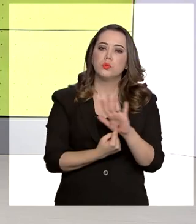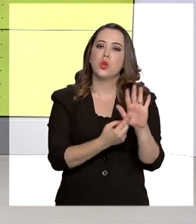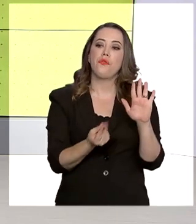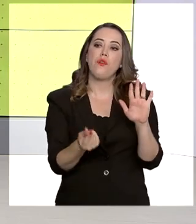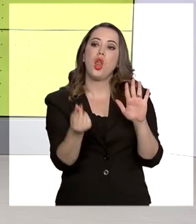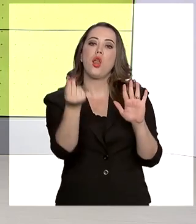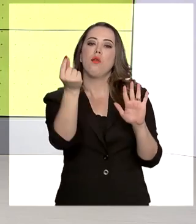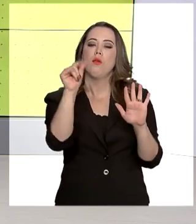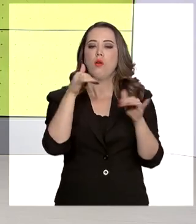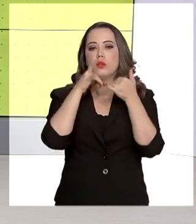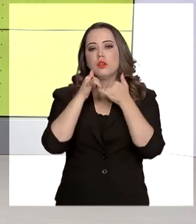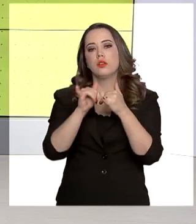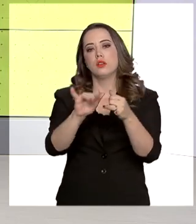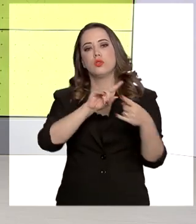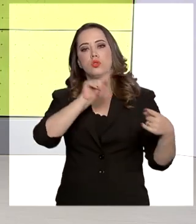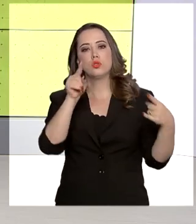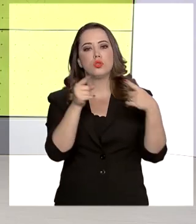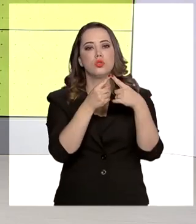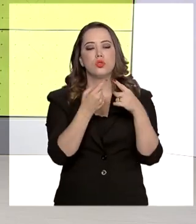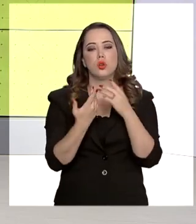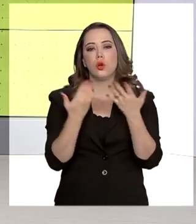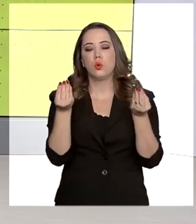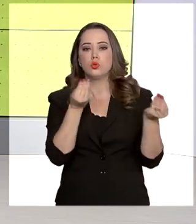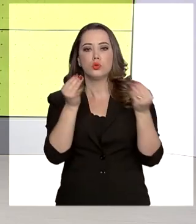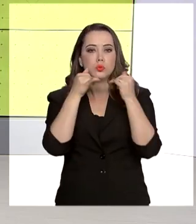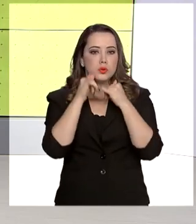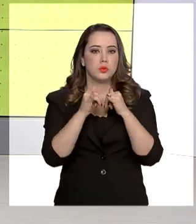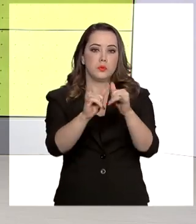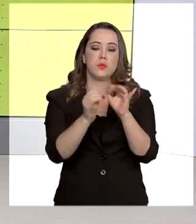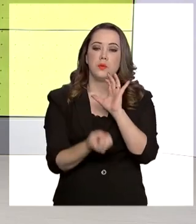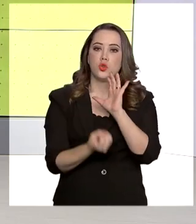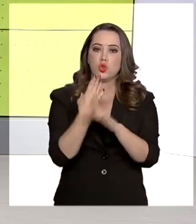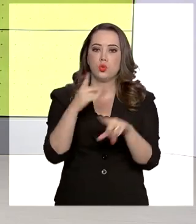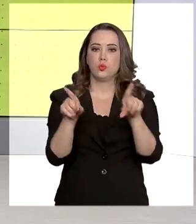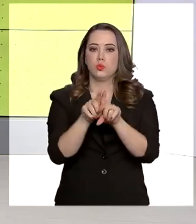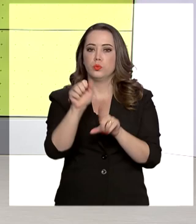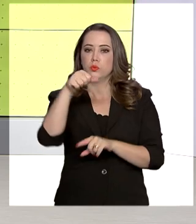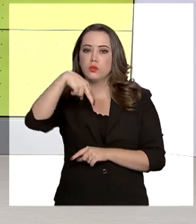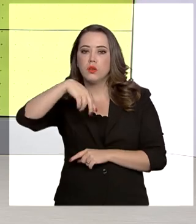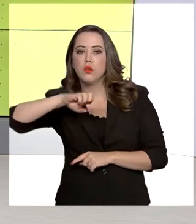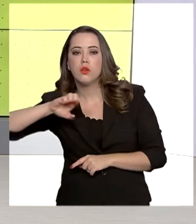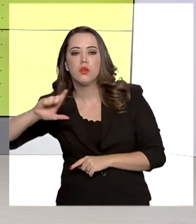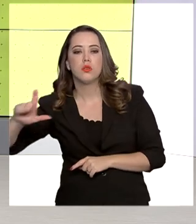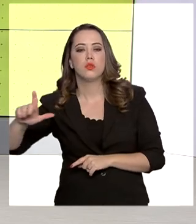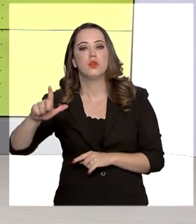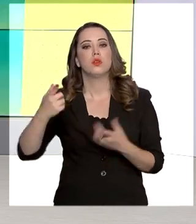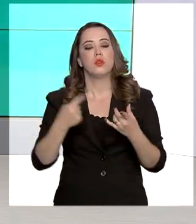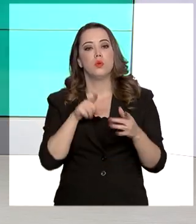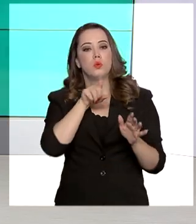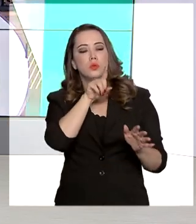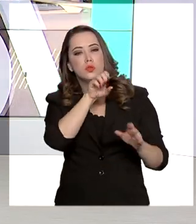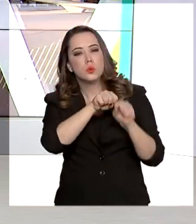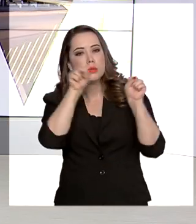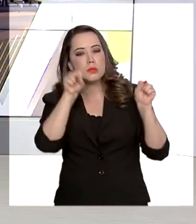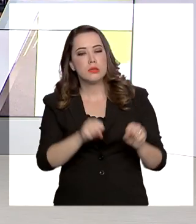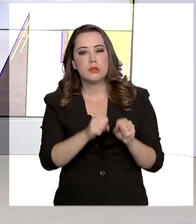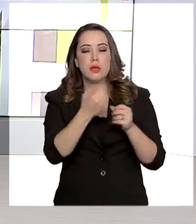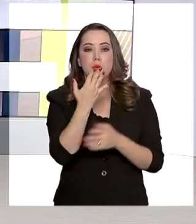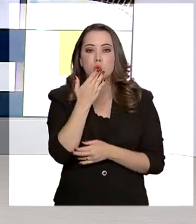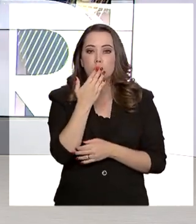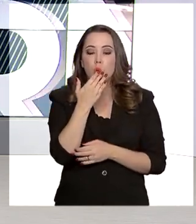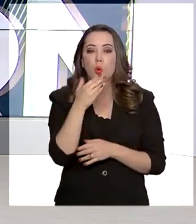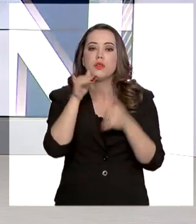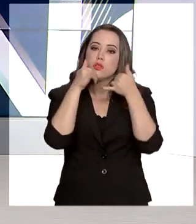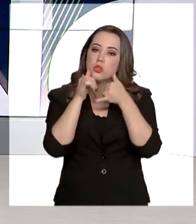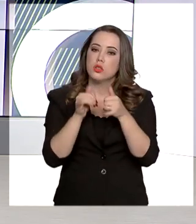ou menos em função das condições de geração. Criado pela Agência Nacional de Energia Elétrica, a ANEEL, o sistema de bandeiras